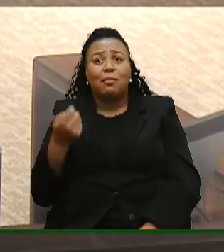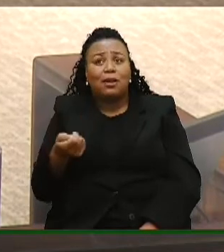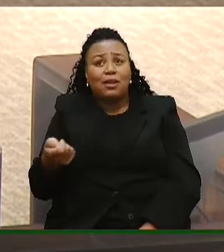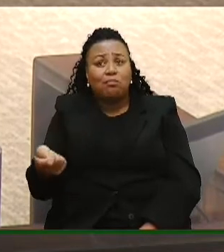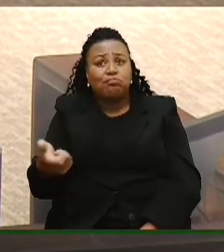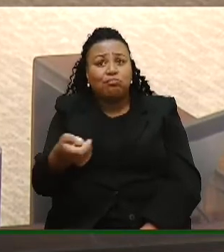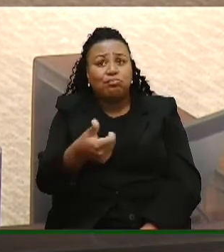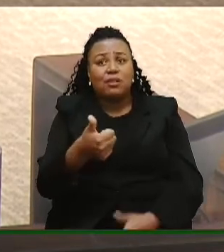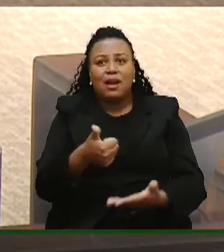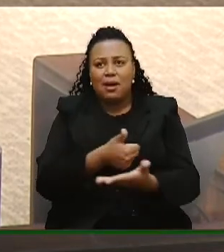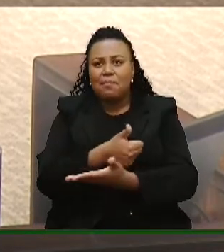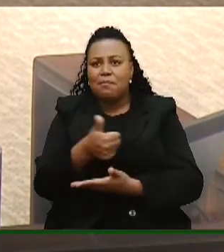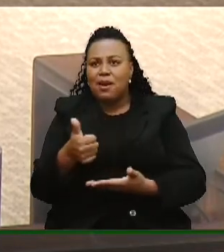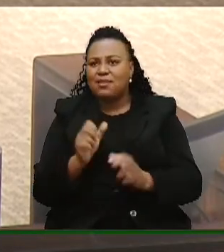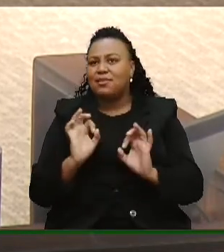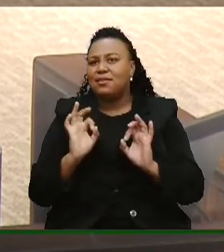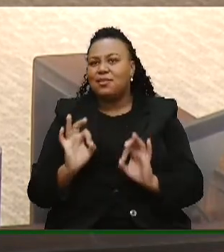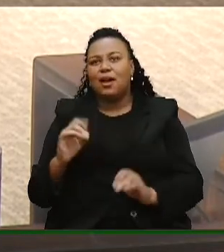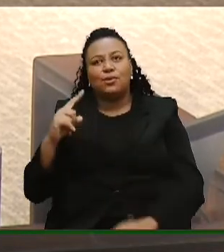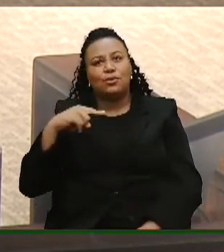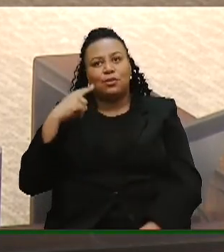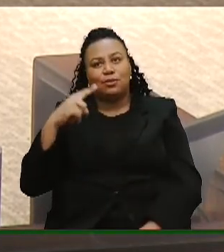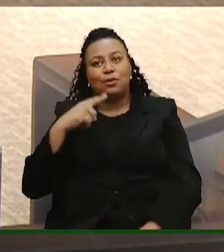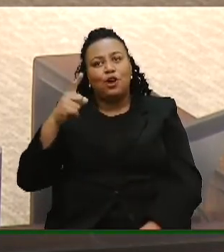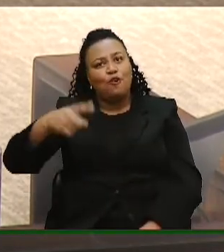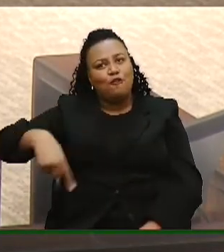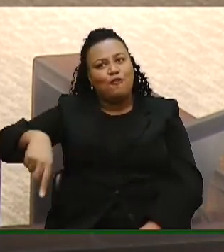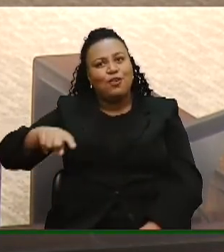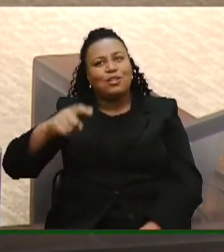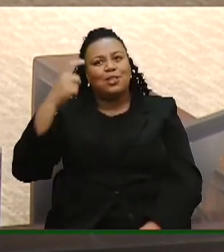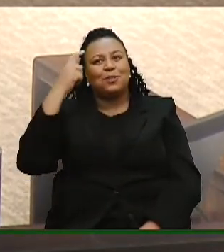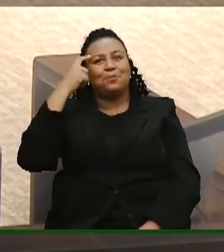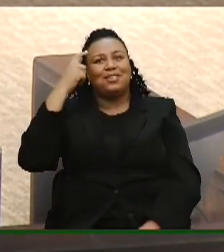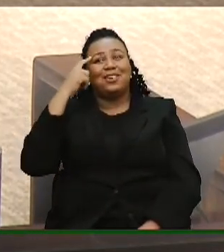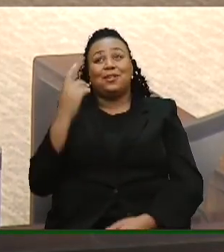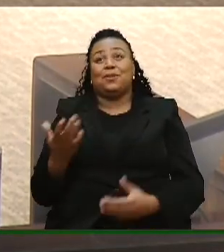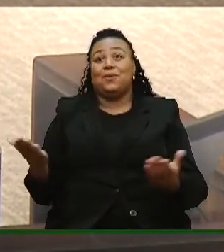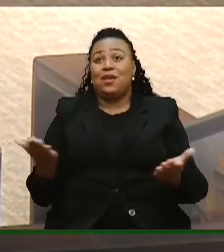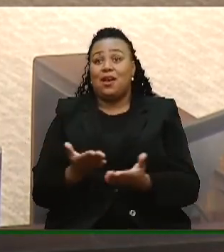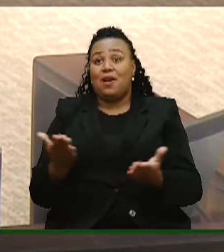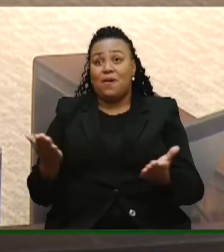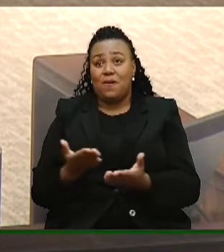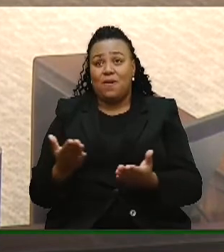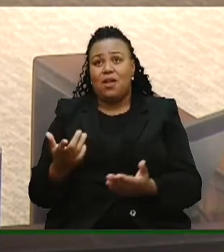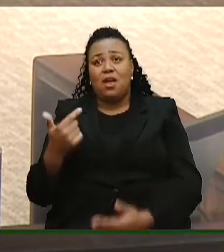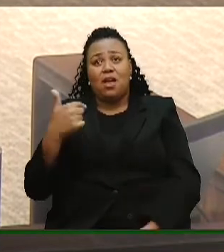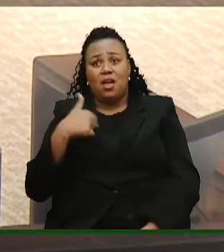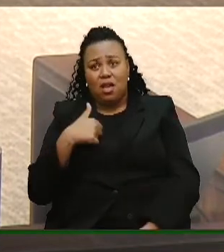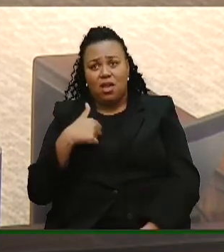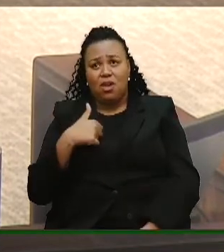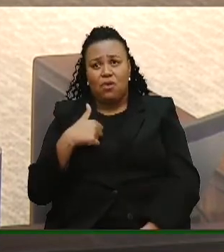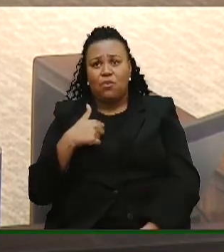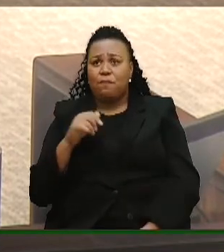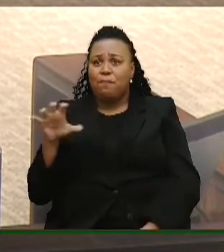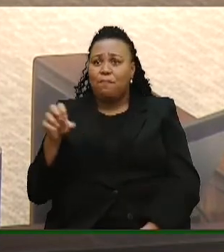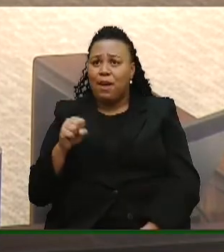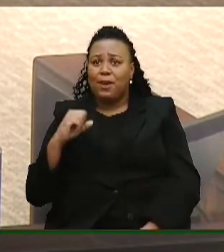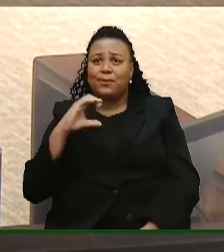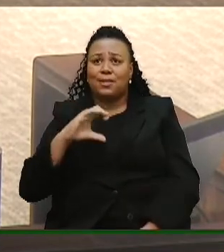base. E certamente, deputados, vocês devem estar pensando, e agora? Eu fico com os CCs?